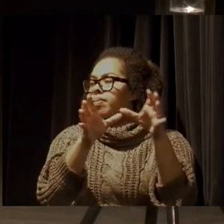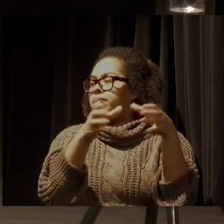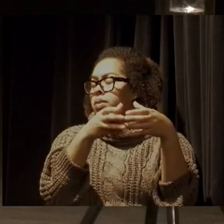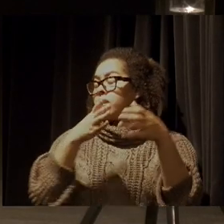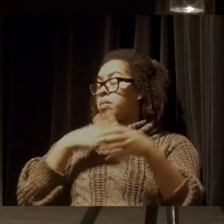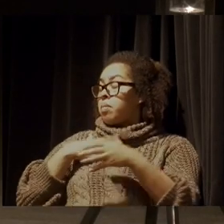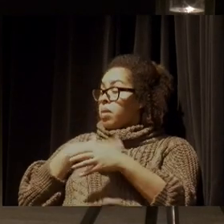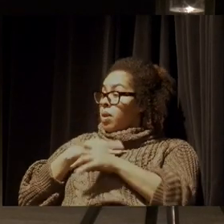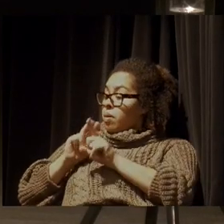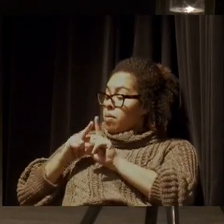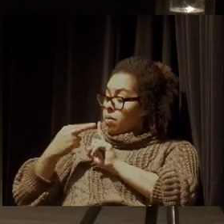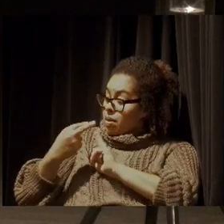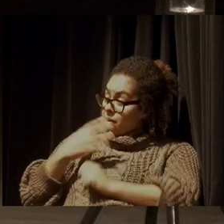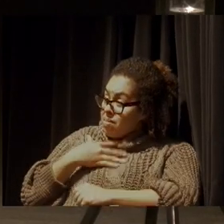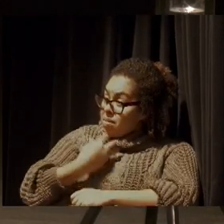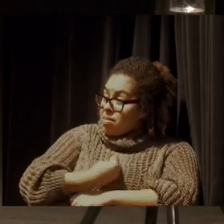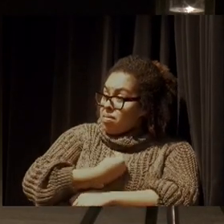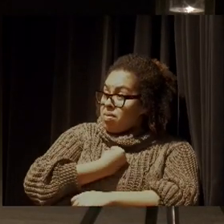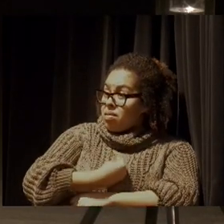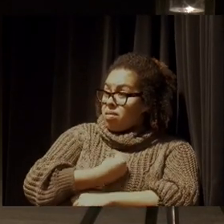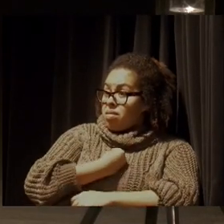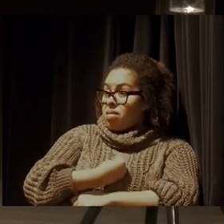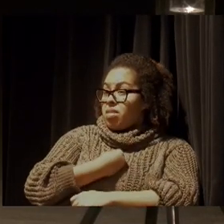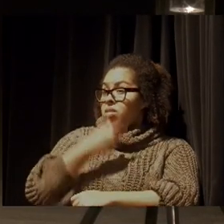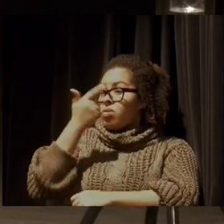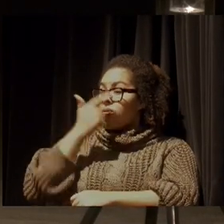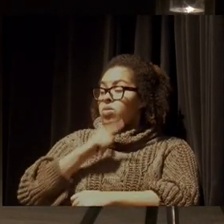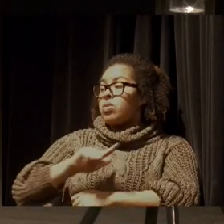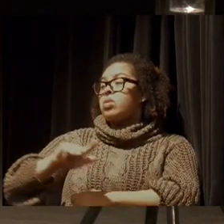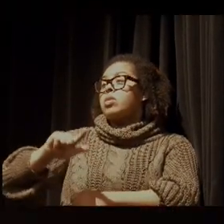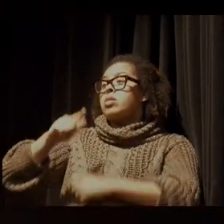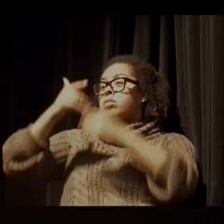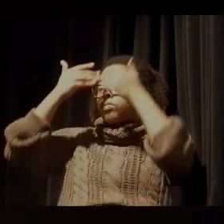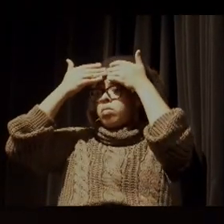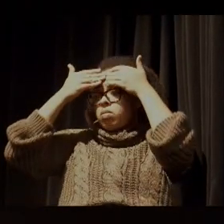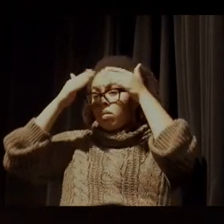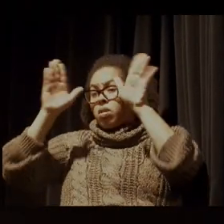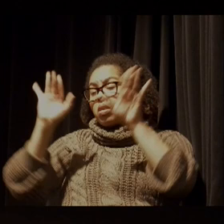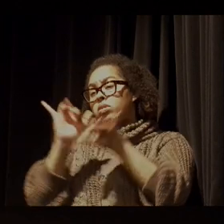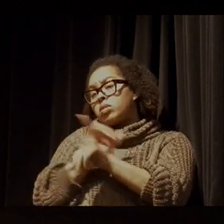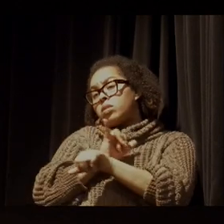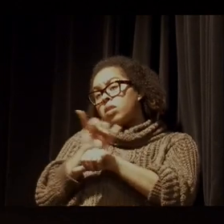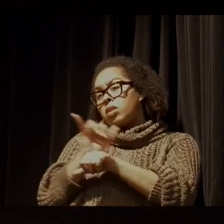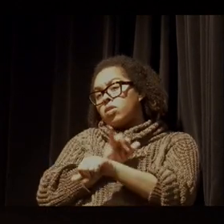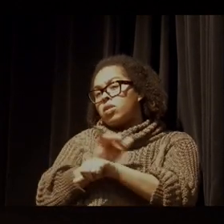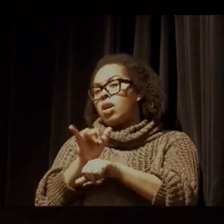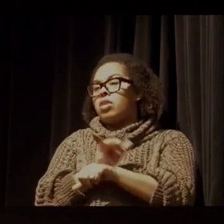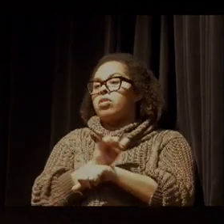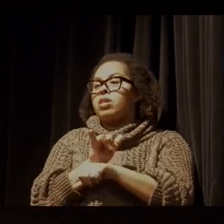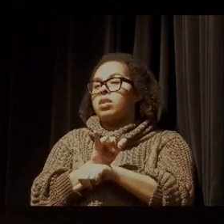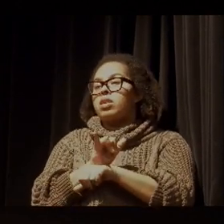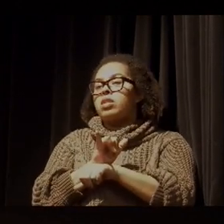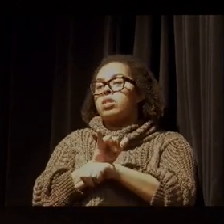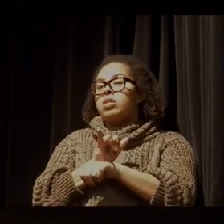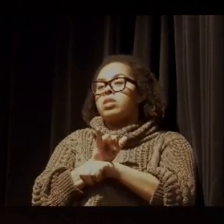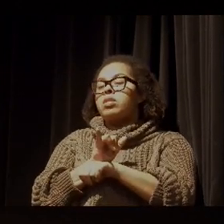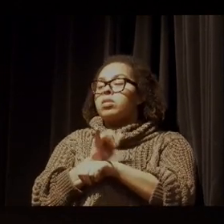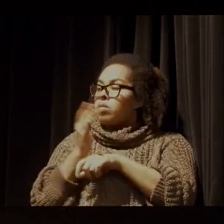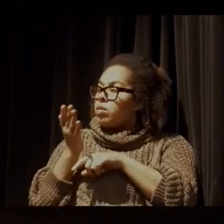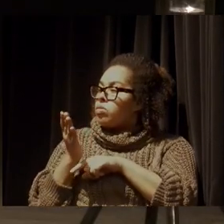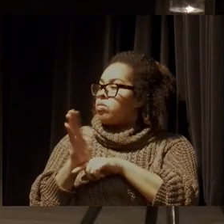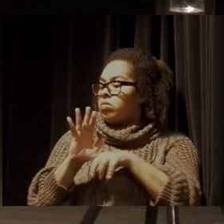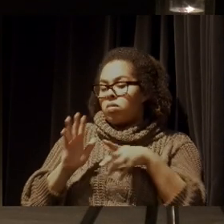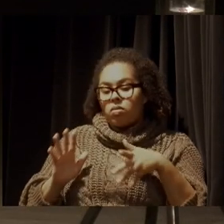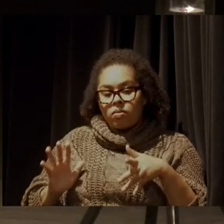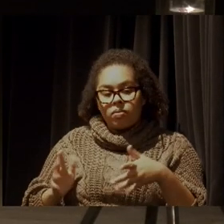visão de vida que a gente vai tomar o caminho que a gente acha que, de fato,